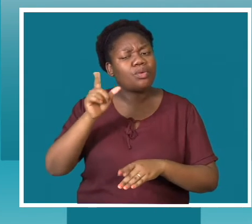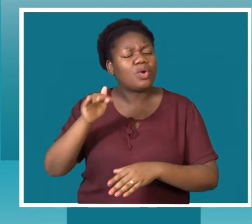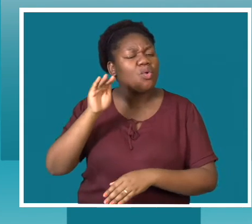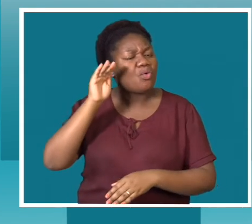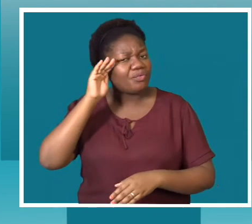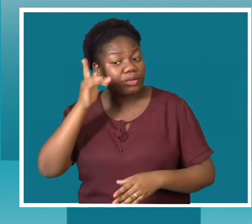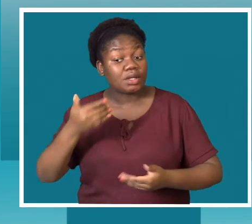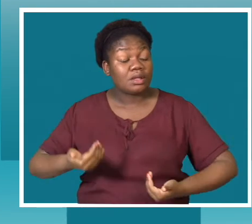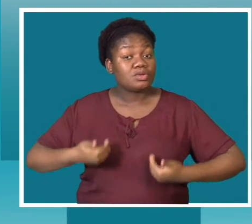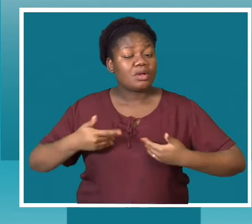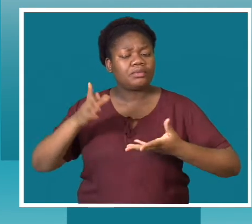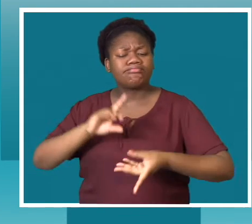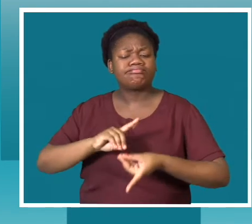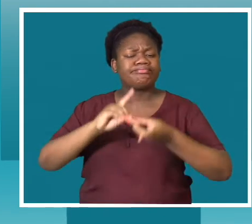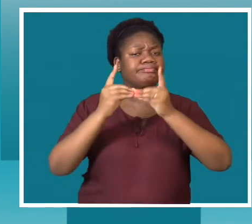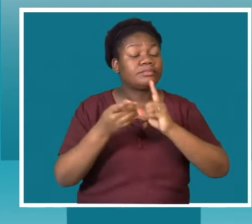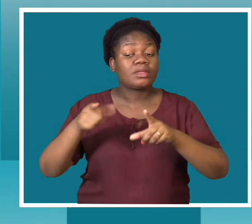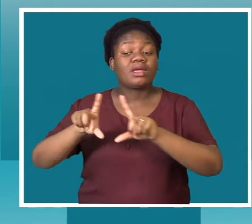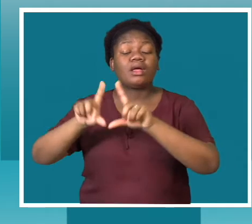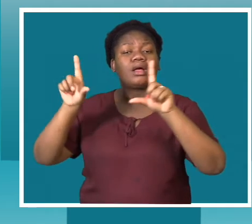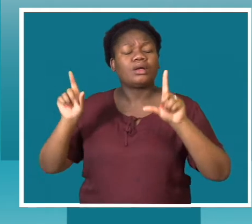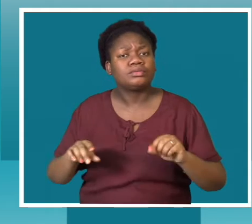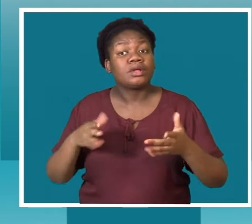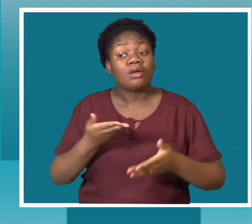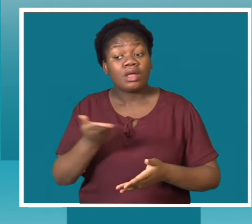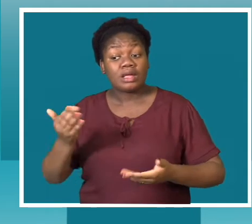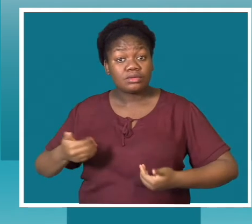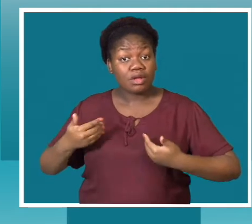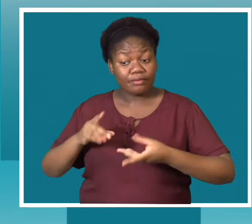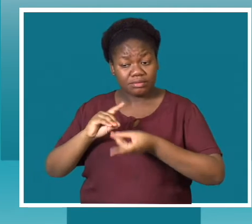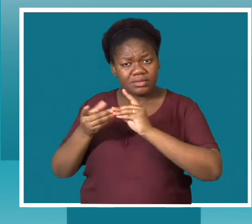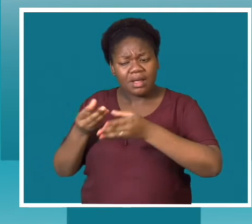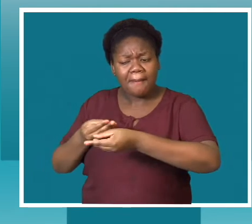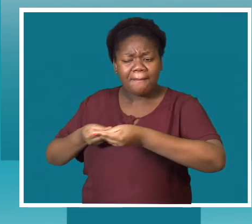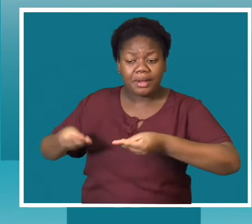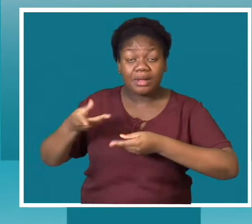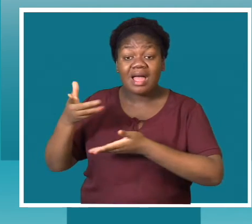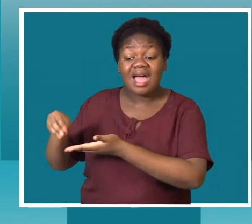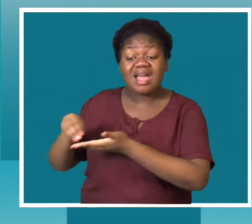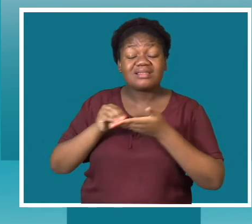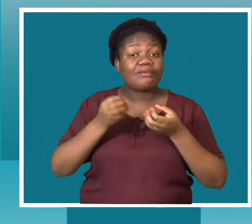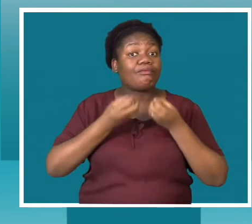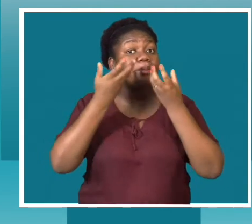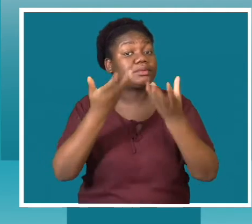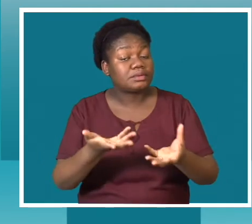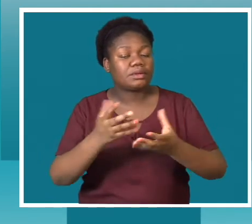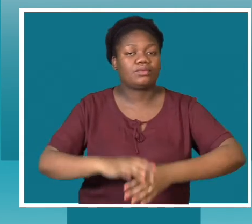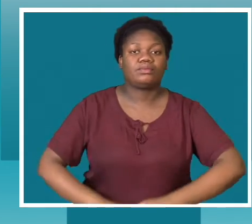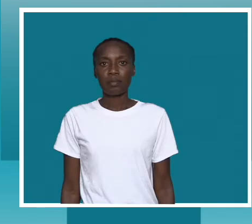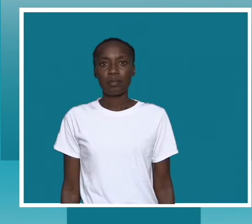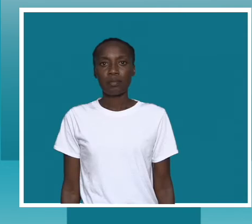procuram informações sobre este assunto, para depois serem partilhadas com outros adolescentes e jovens pouco informados.